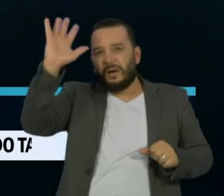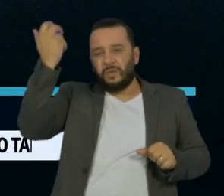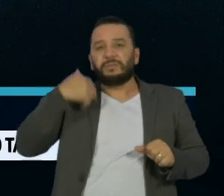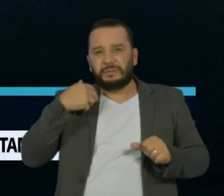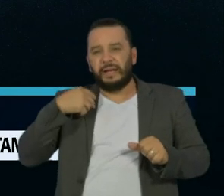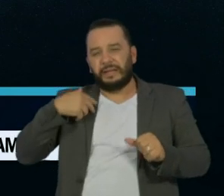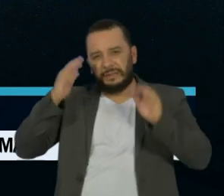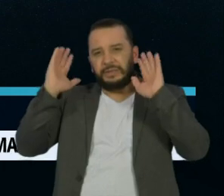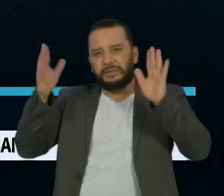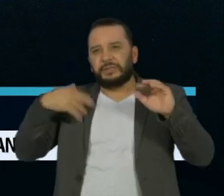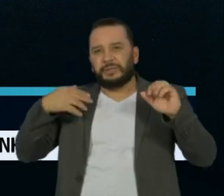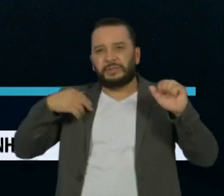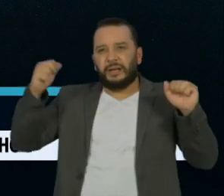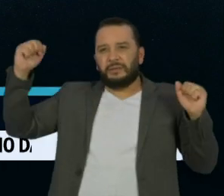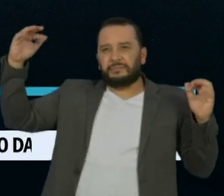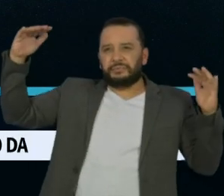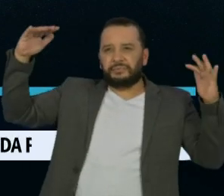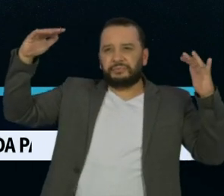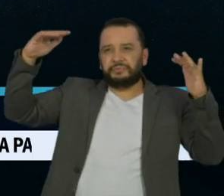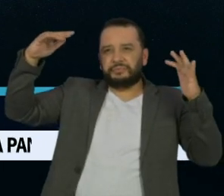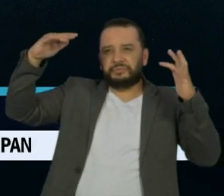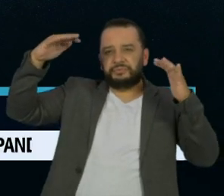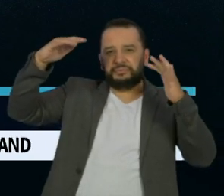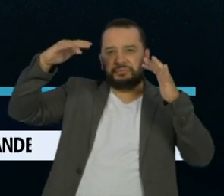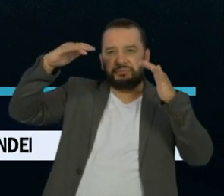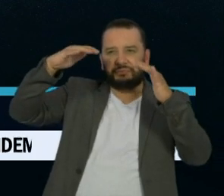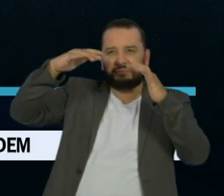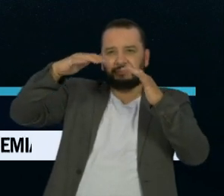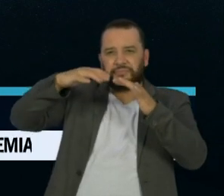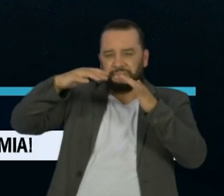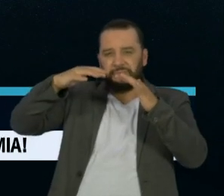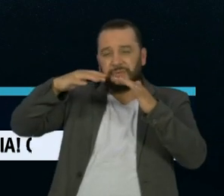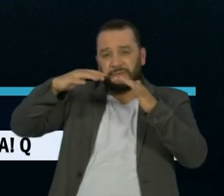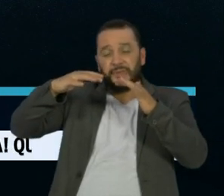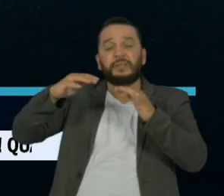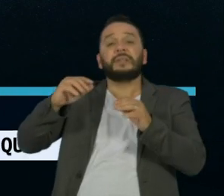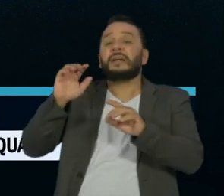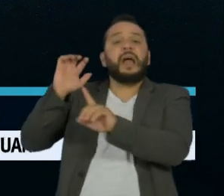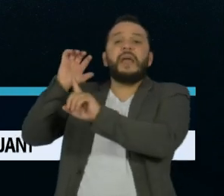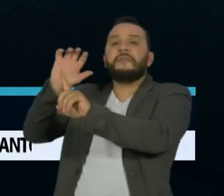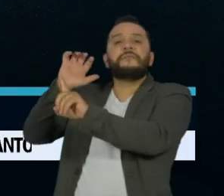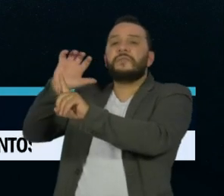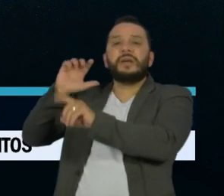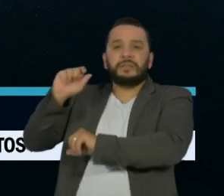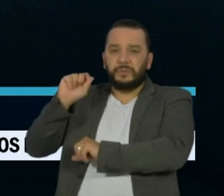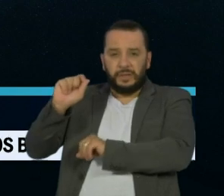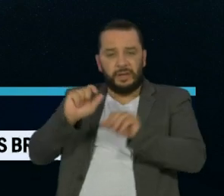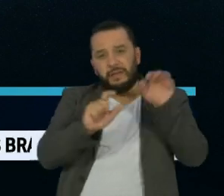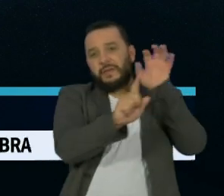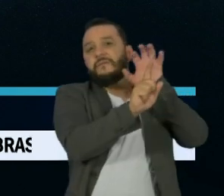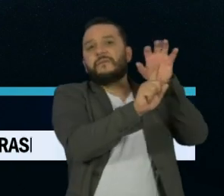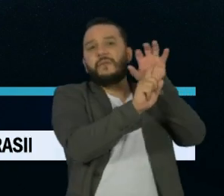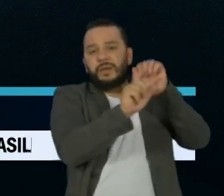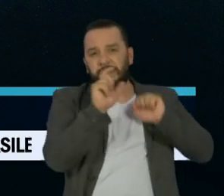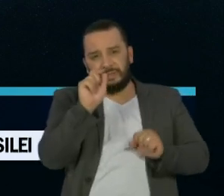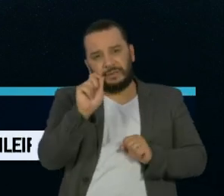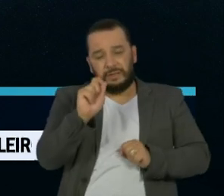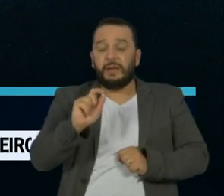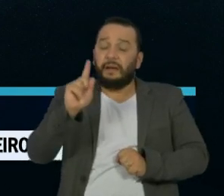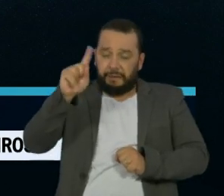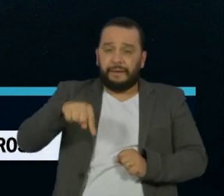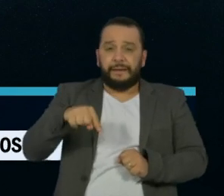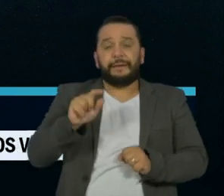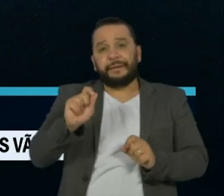em cascata, a partir de uma perturbação. E essa perturbação, atualmente, é a emissão